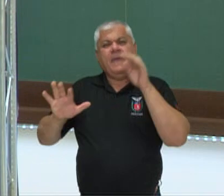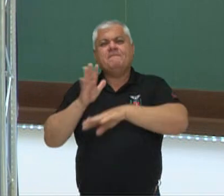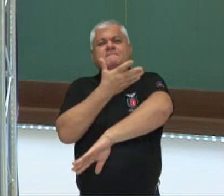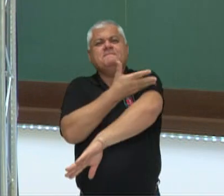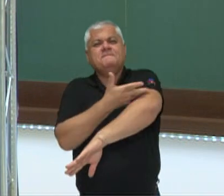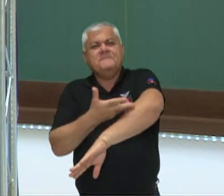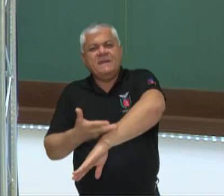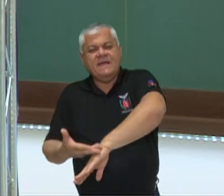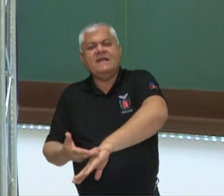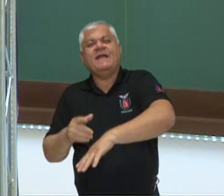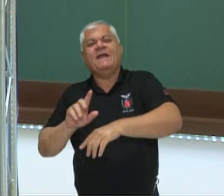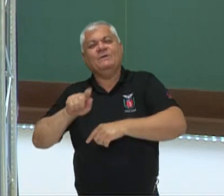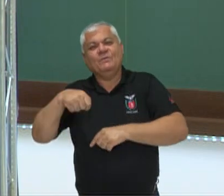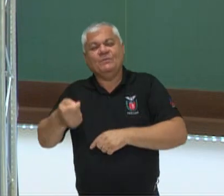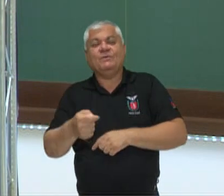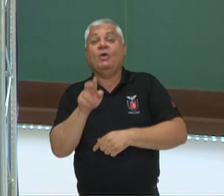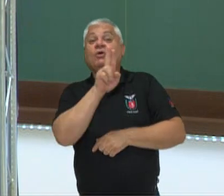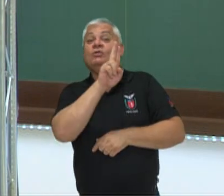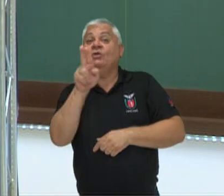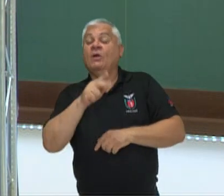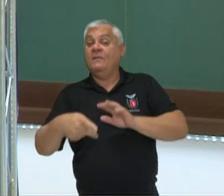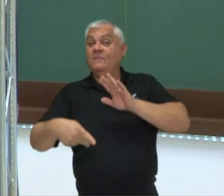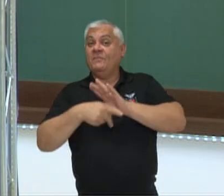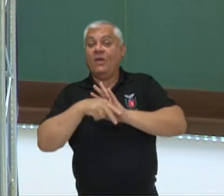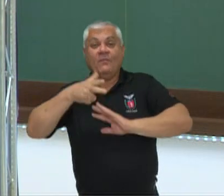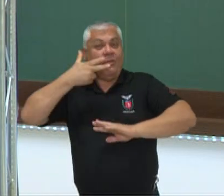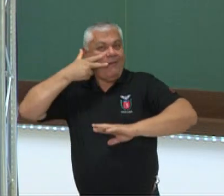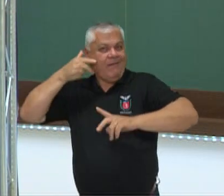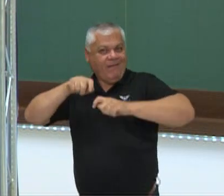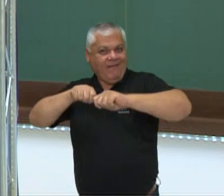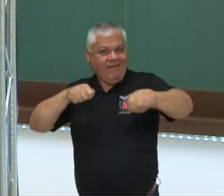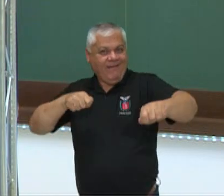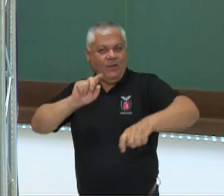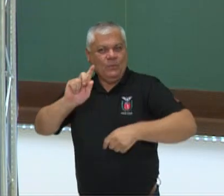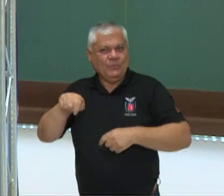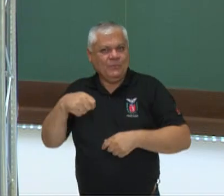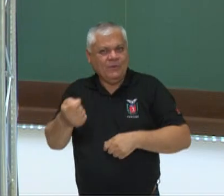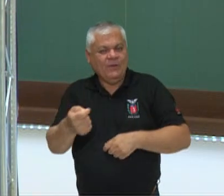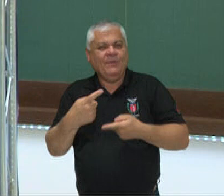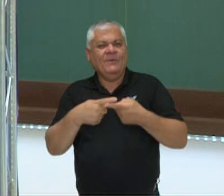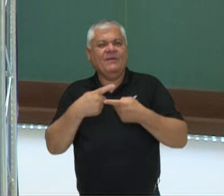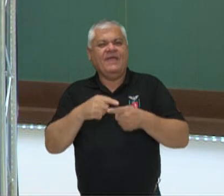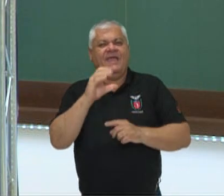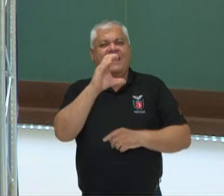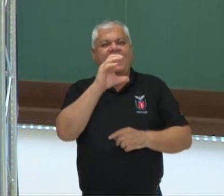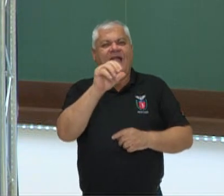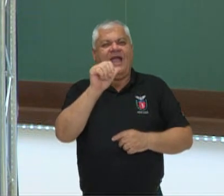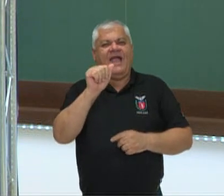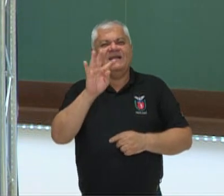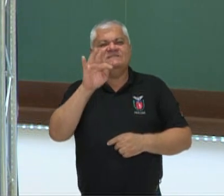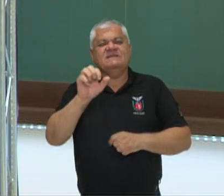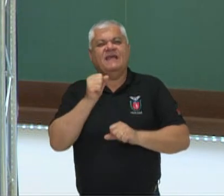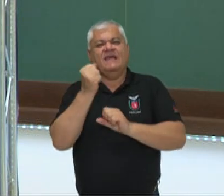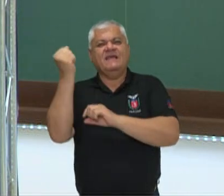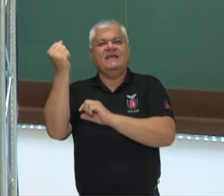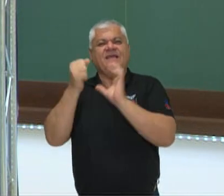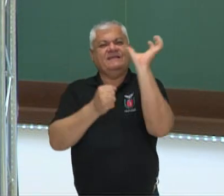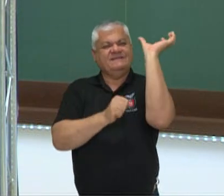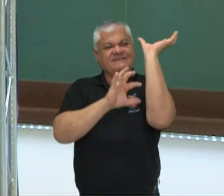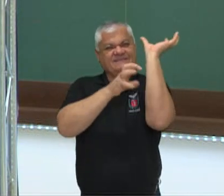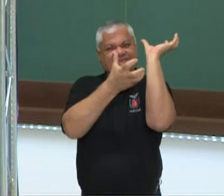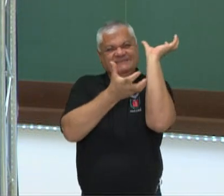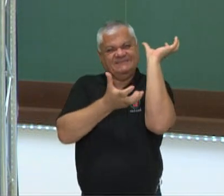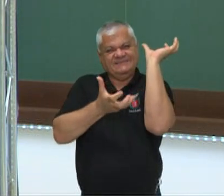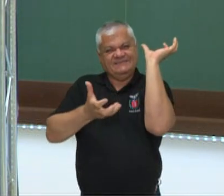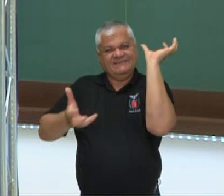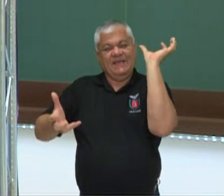e essa palavra Caatinga de origem indígena, fazendo com que faça-se alusão a essa vegetação bastante seca, mas que quando entra